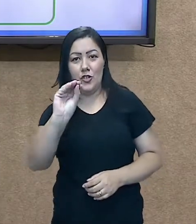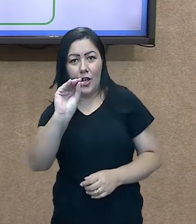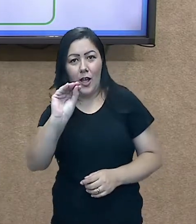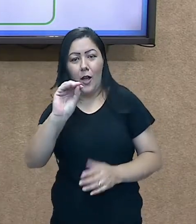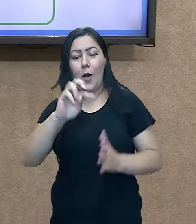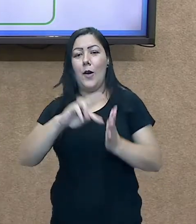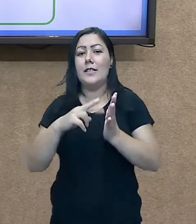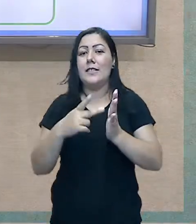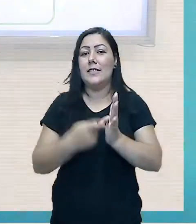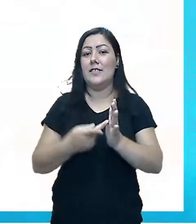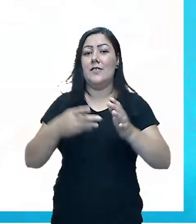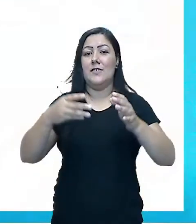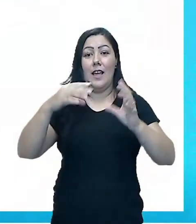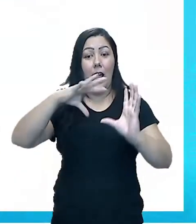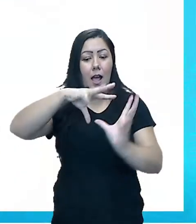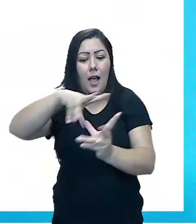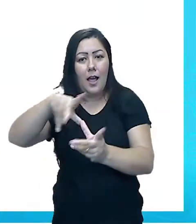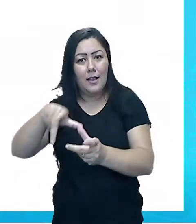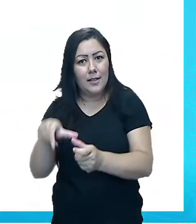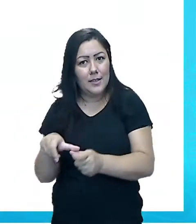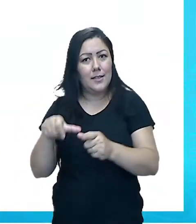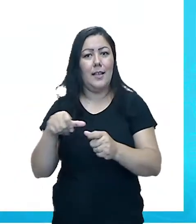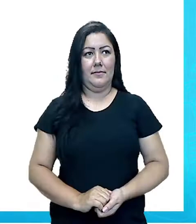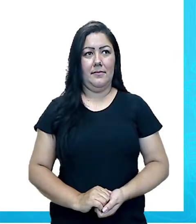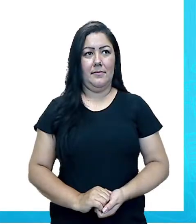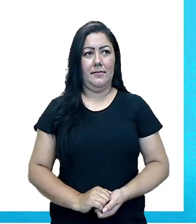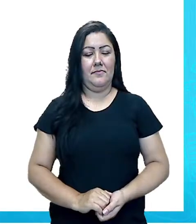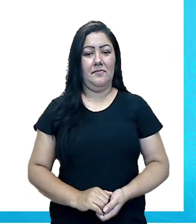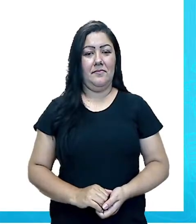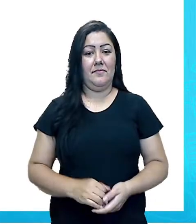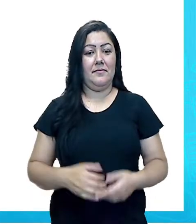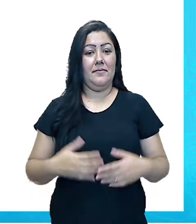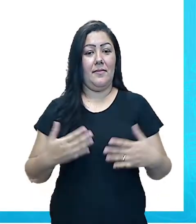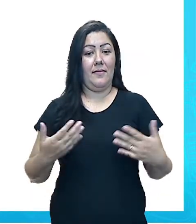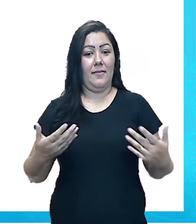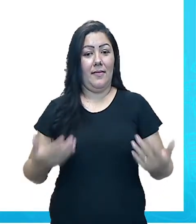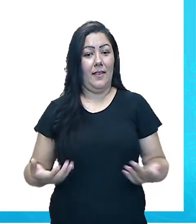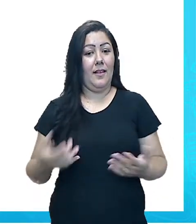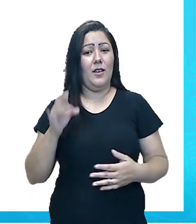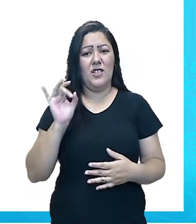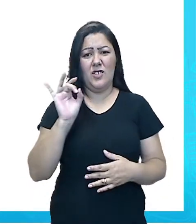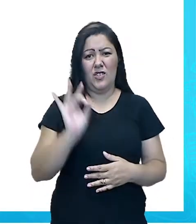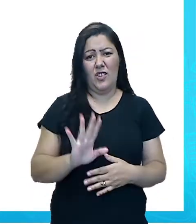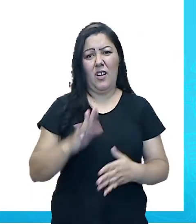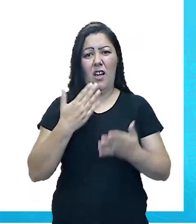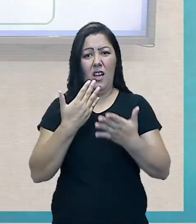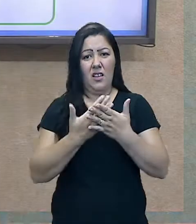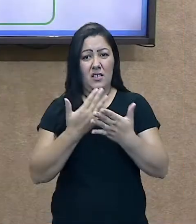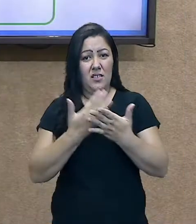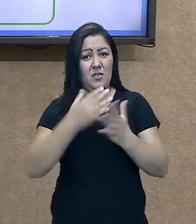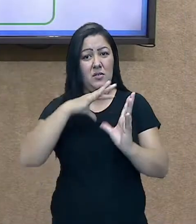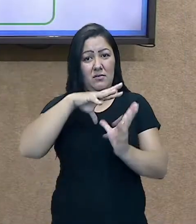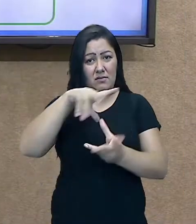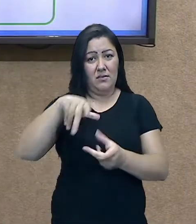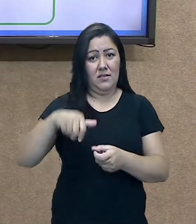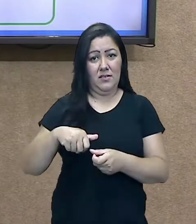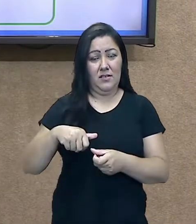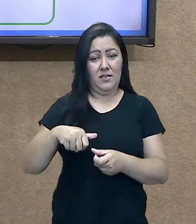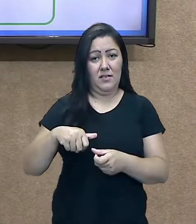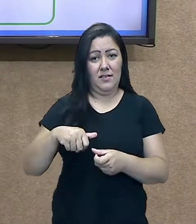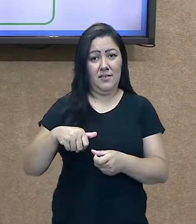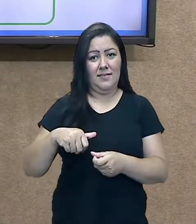Grafia. Estudo. Aí seria muito fácil. O estudo da Terra.